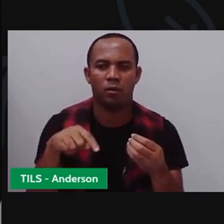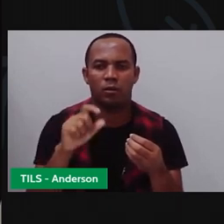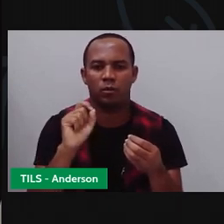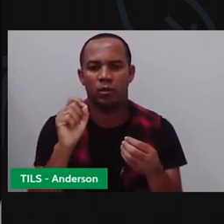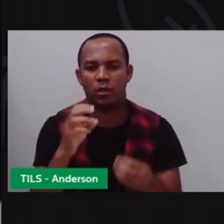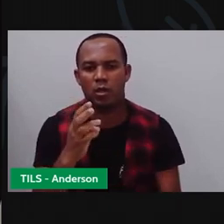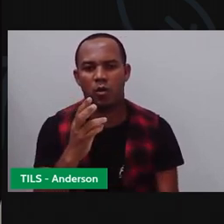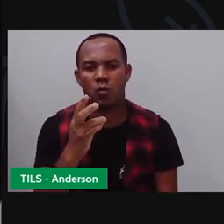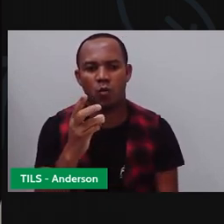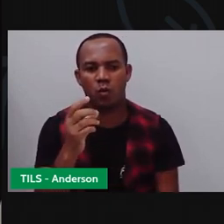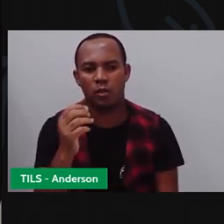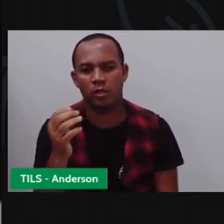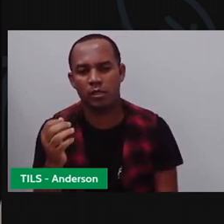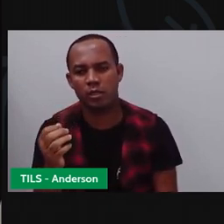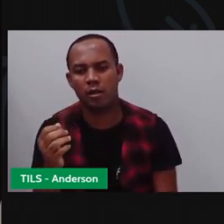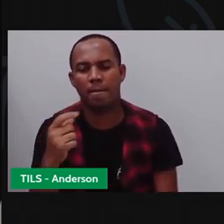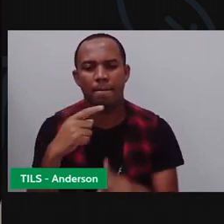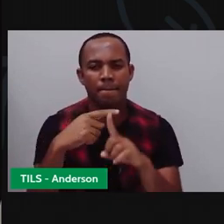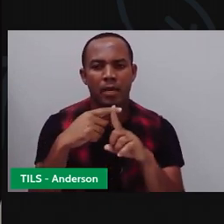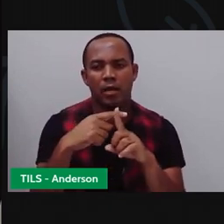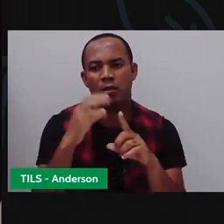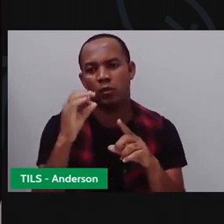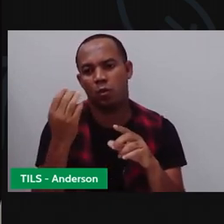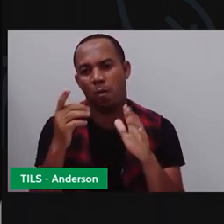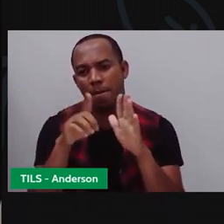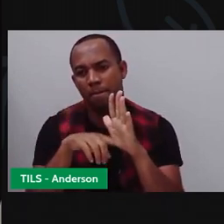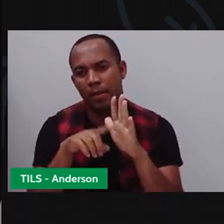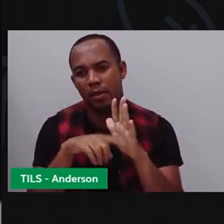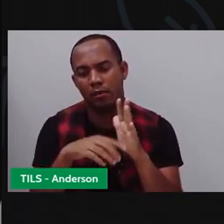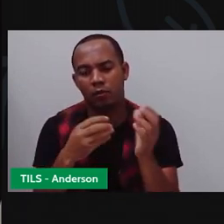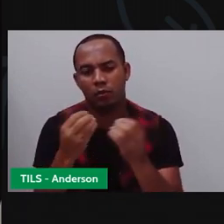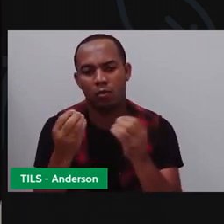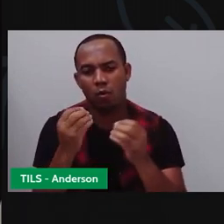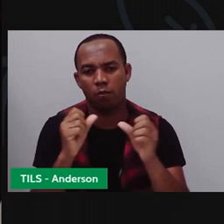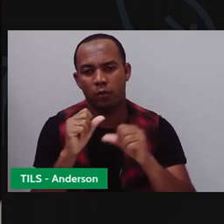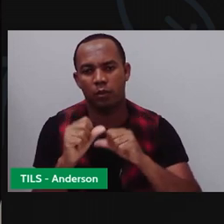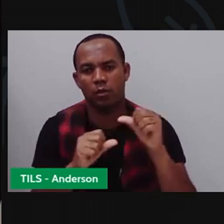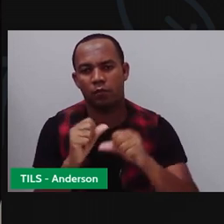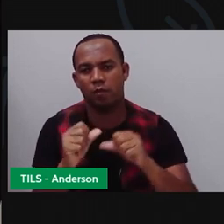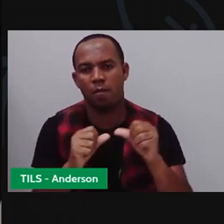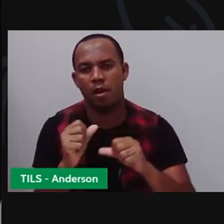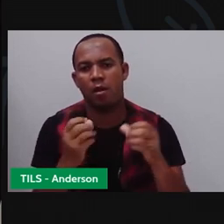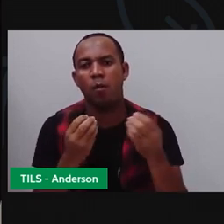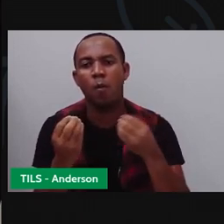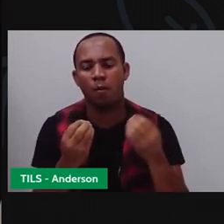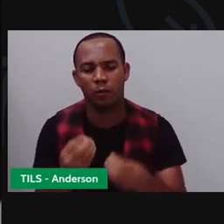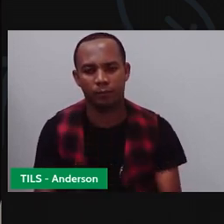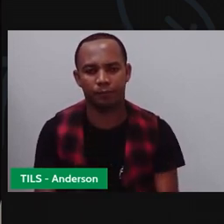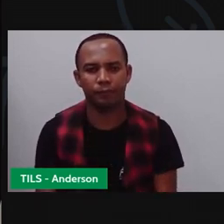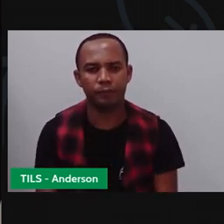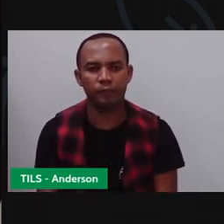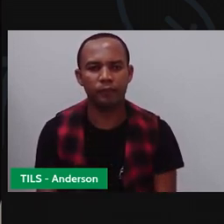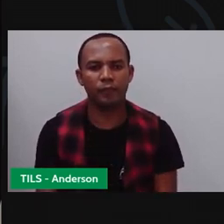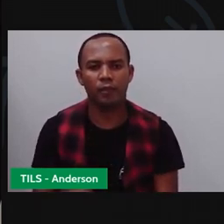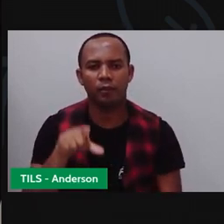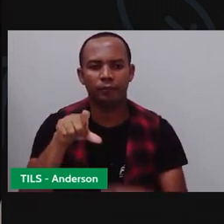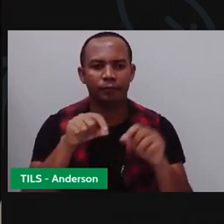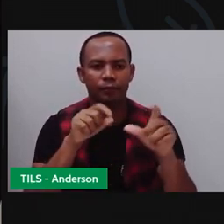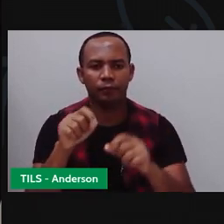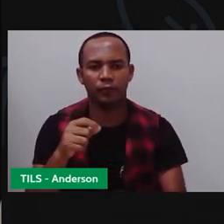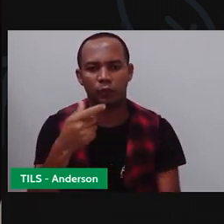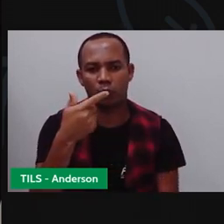continha de mais, né? Mas o termo adequado é adição. A vai transformar isso aqui em uma multiplicação. Eu pego o quê?